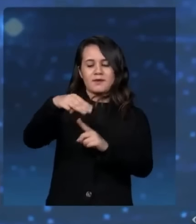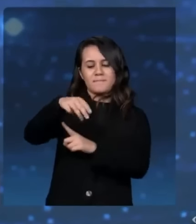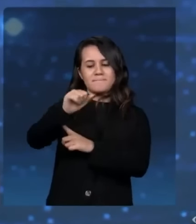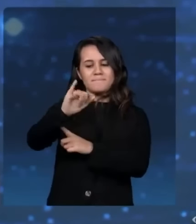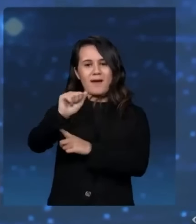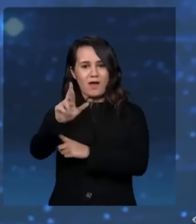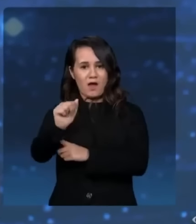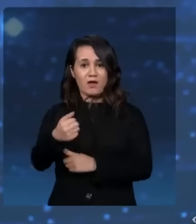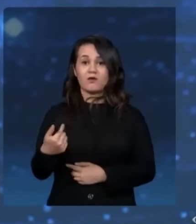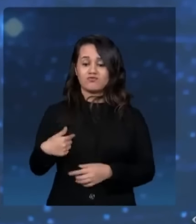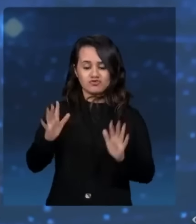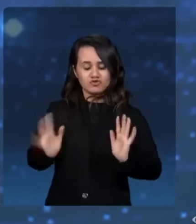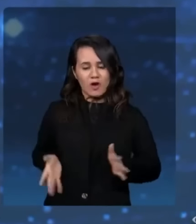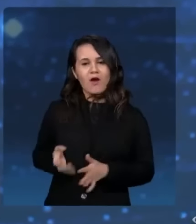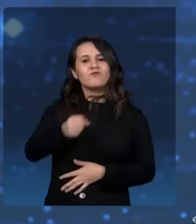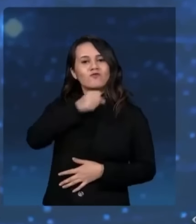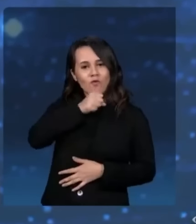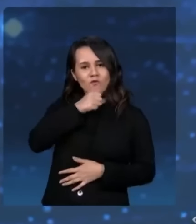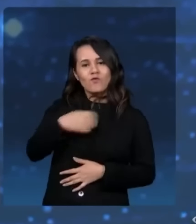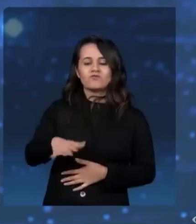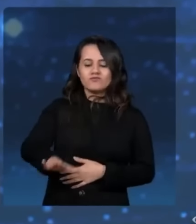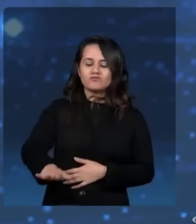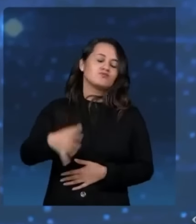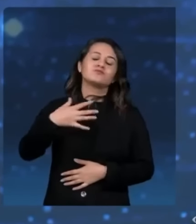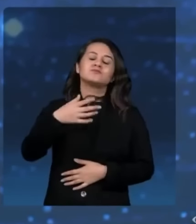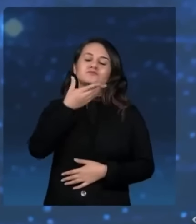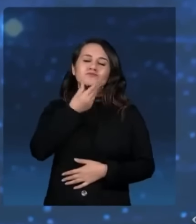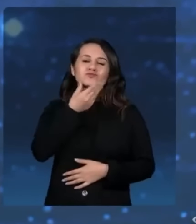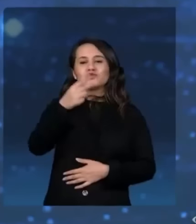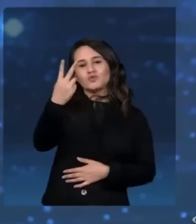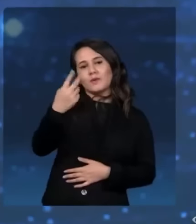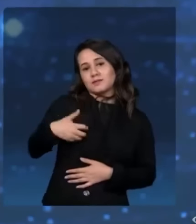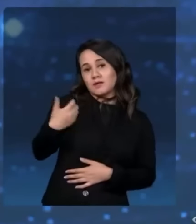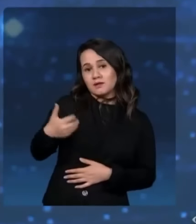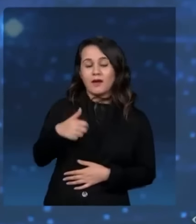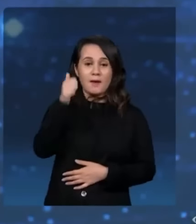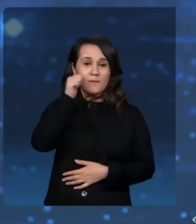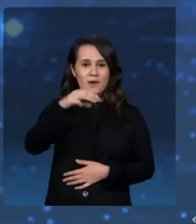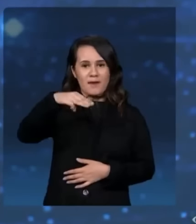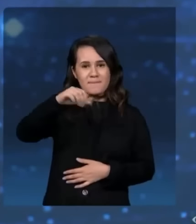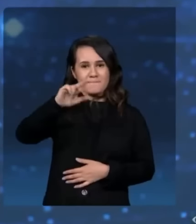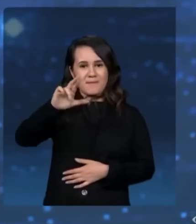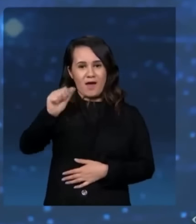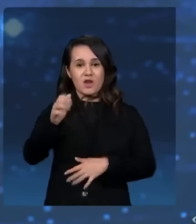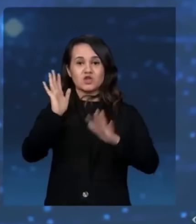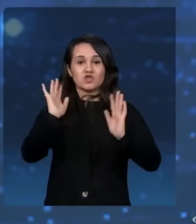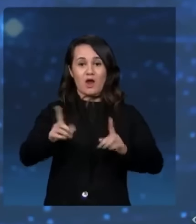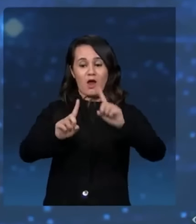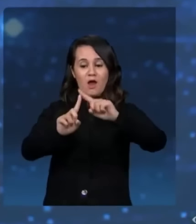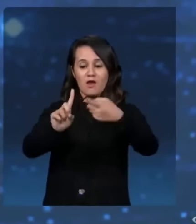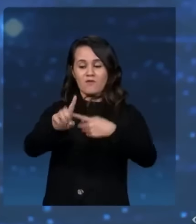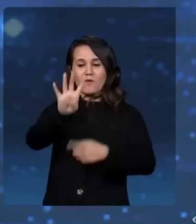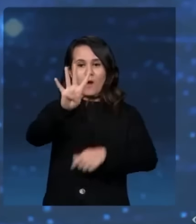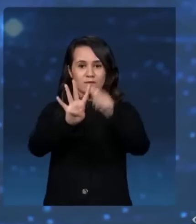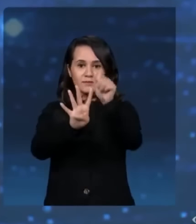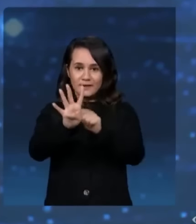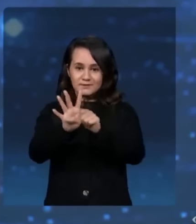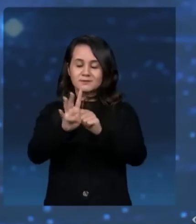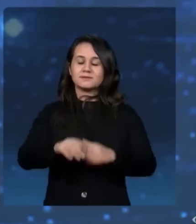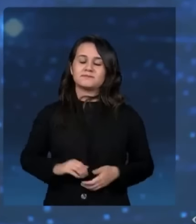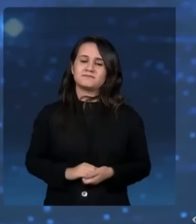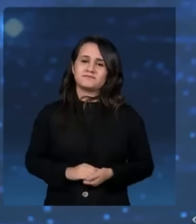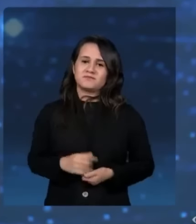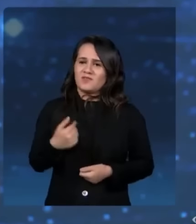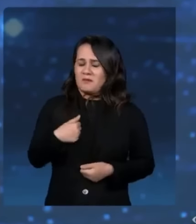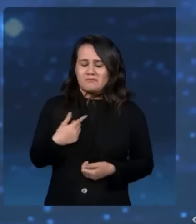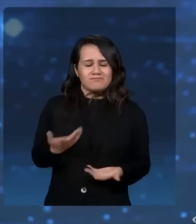avô de um netinho lindo de dois anos. A minha filha Mayara está gravidinha de quatro meses. Eu não